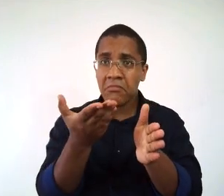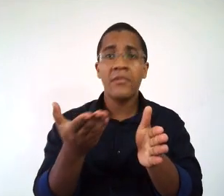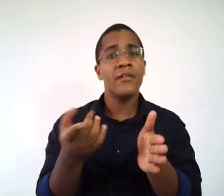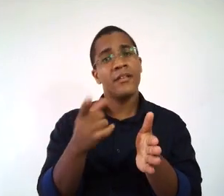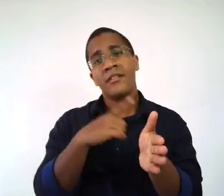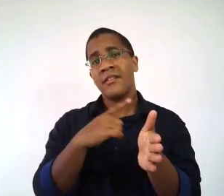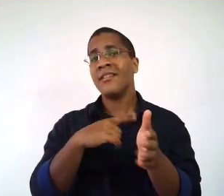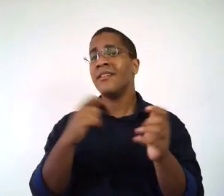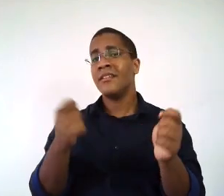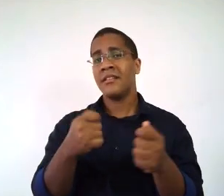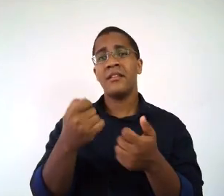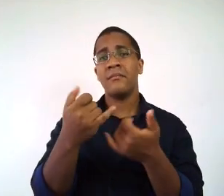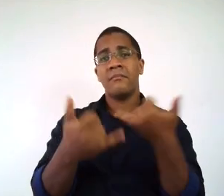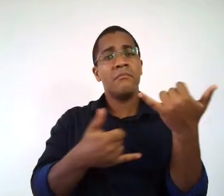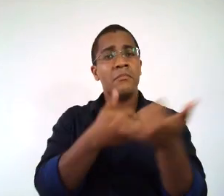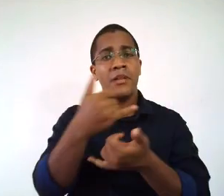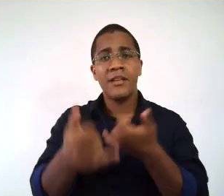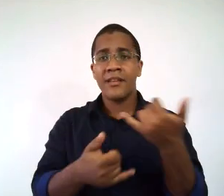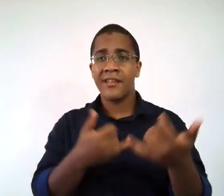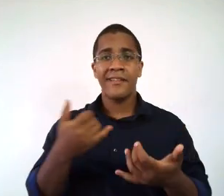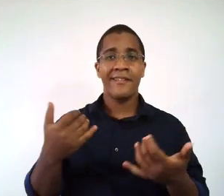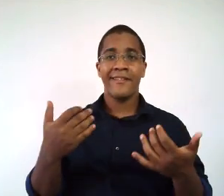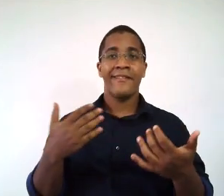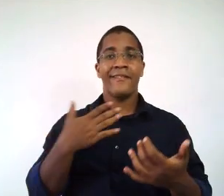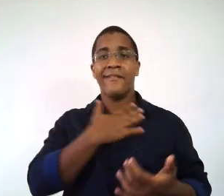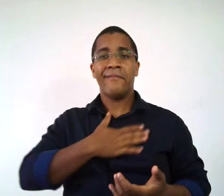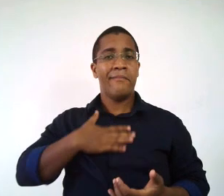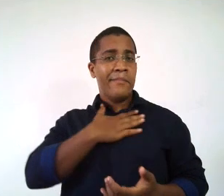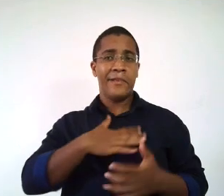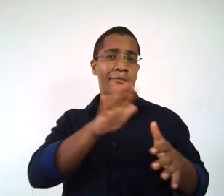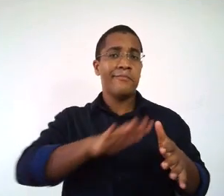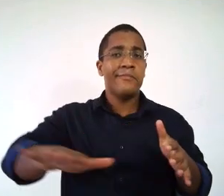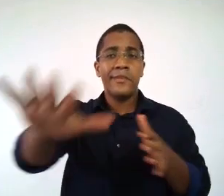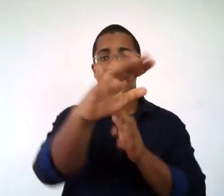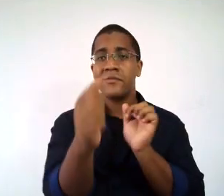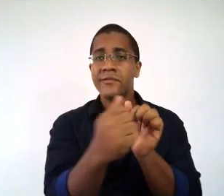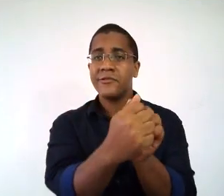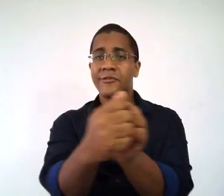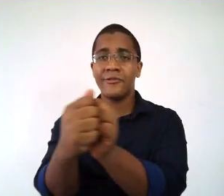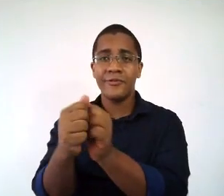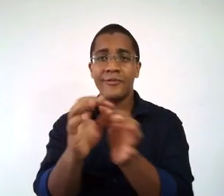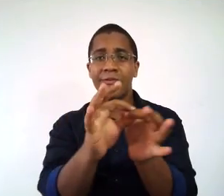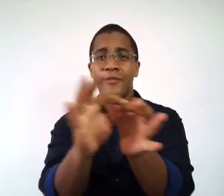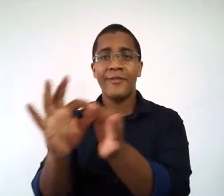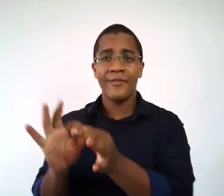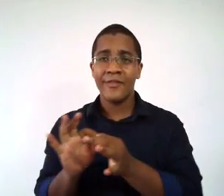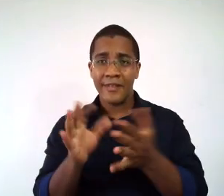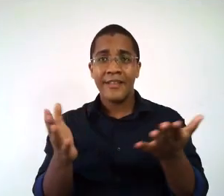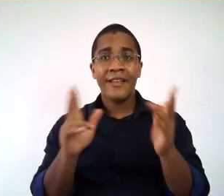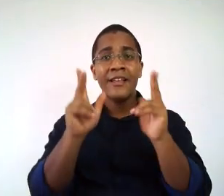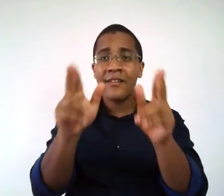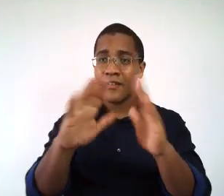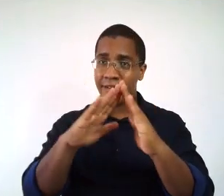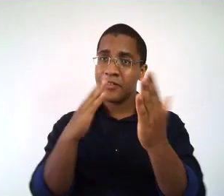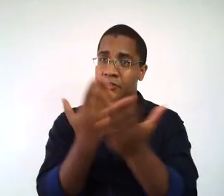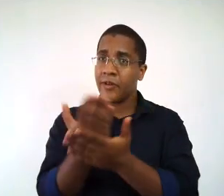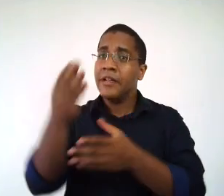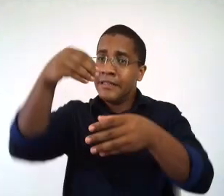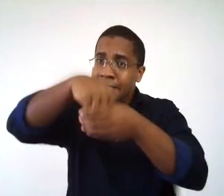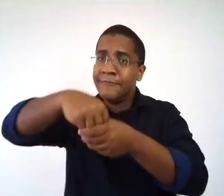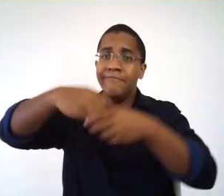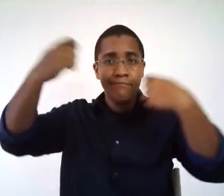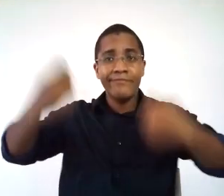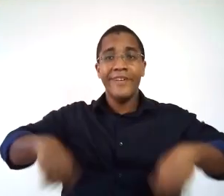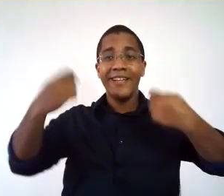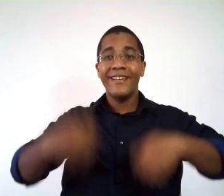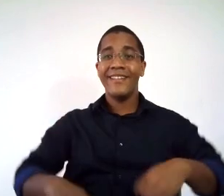nessa figura, a gente tem, por exemplo, um cadeirante participando tranquilamente e se divertindo com todos os colegas. Assim deve ser o jogo